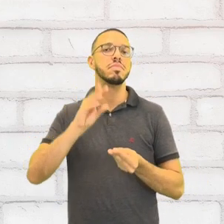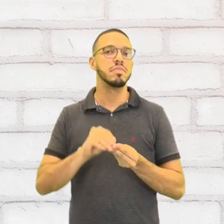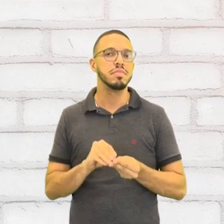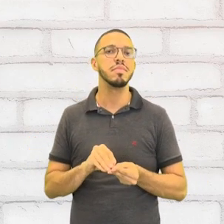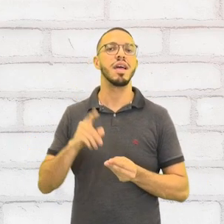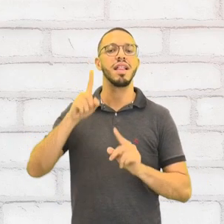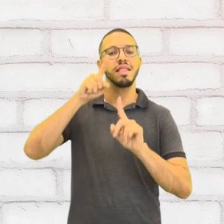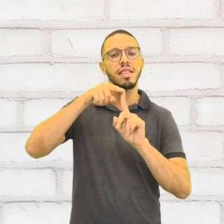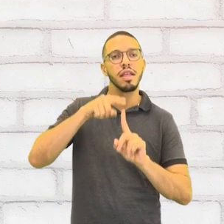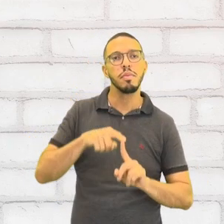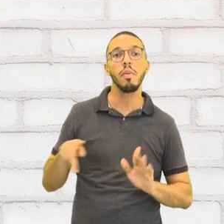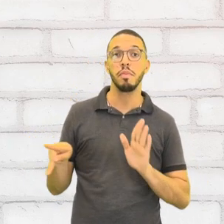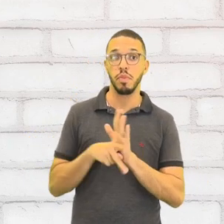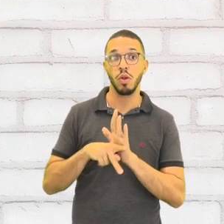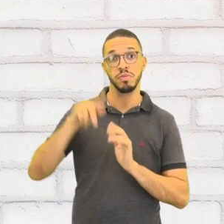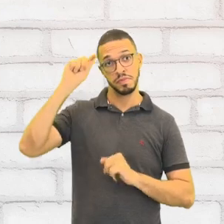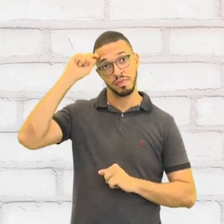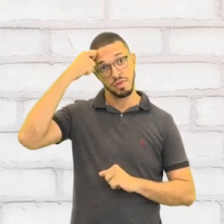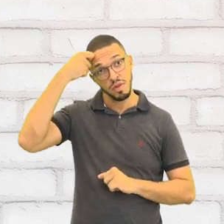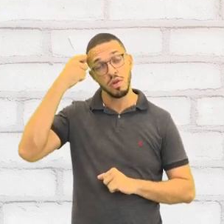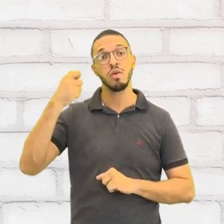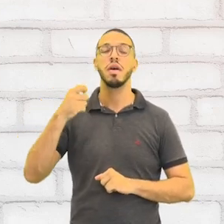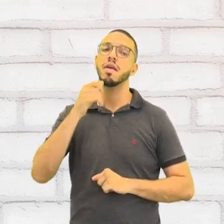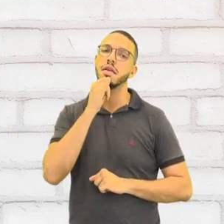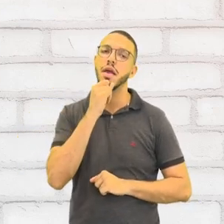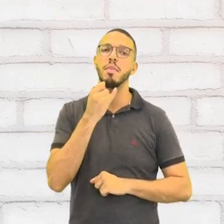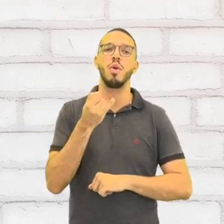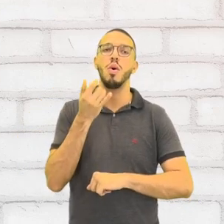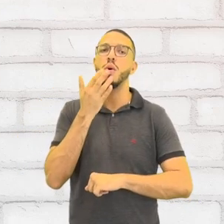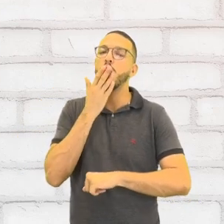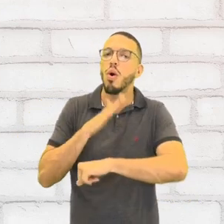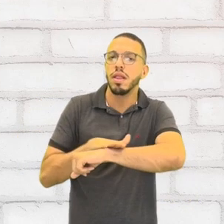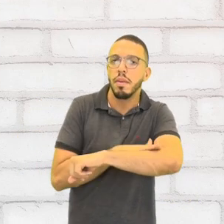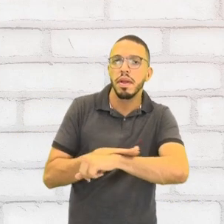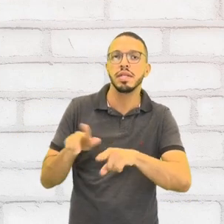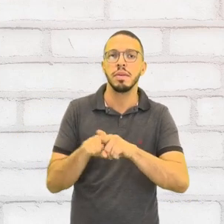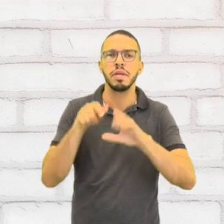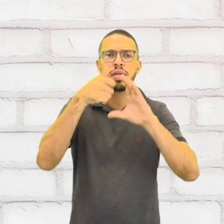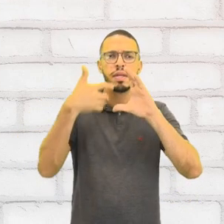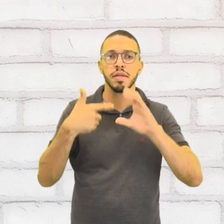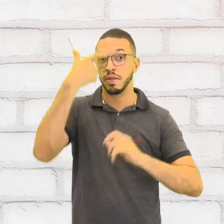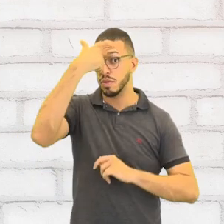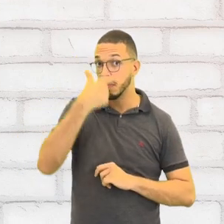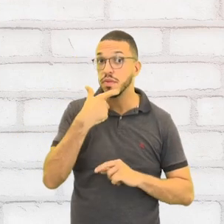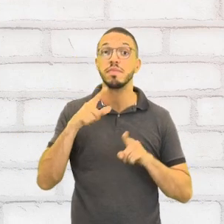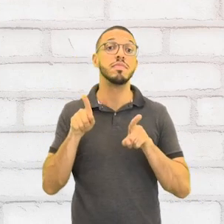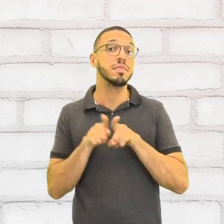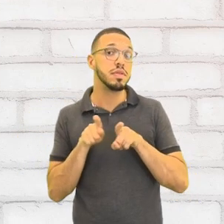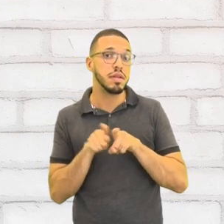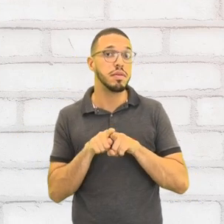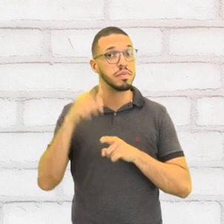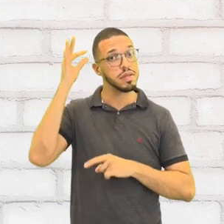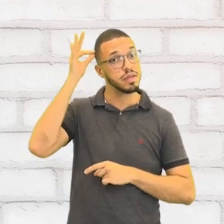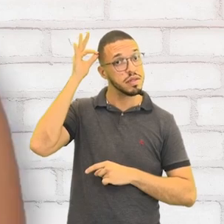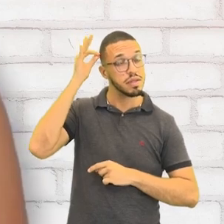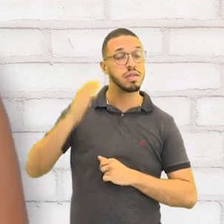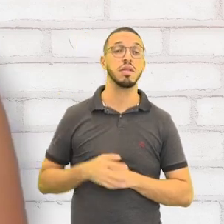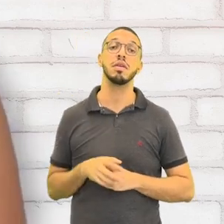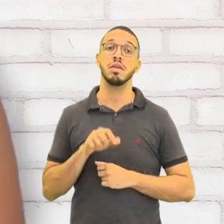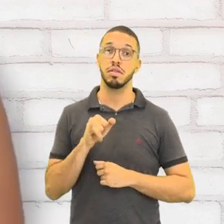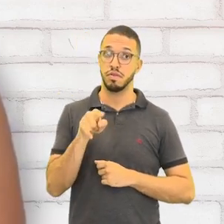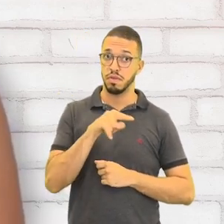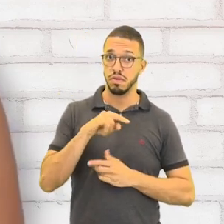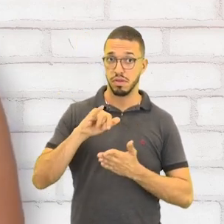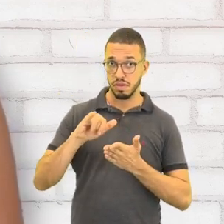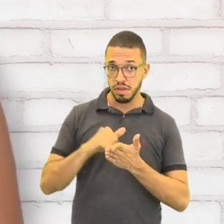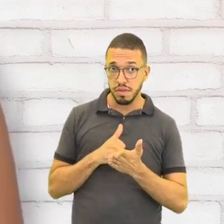seja, traços físicos negróides, como cor da pele, características da face e textura do cabelo. Se